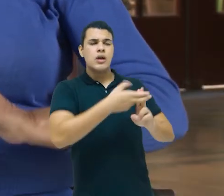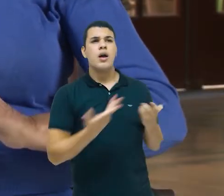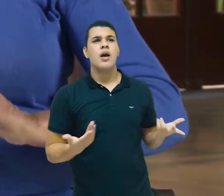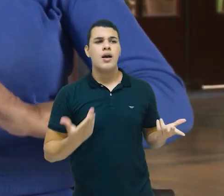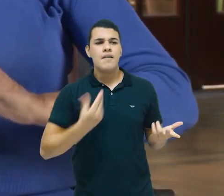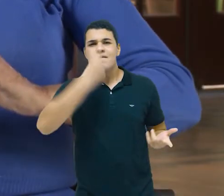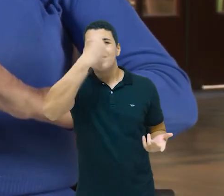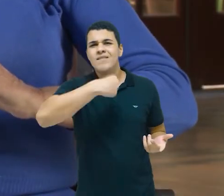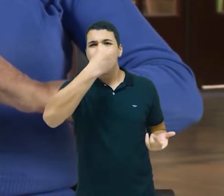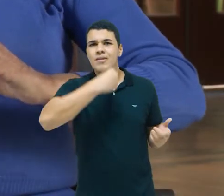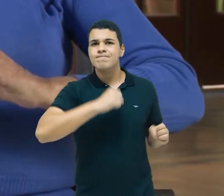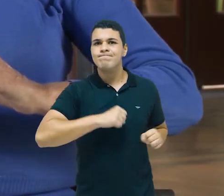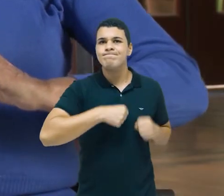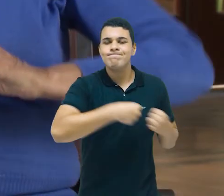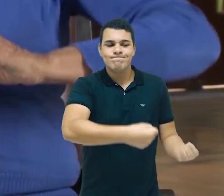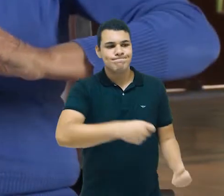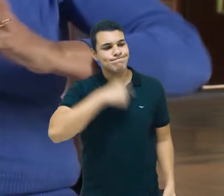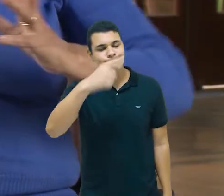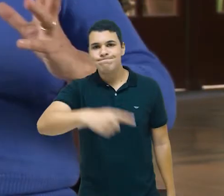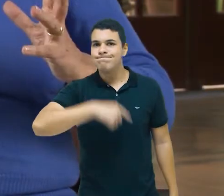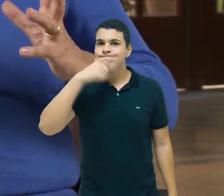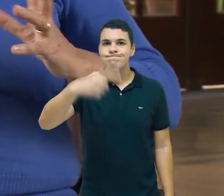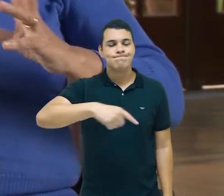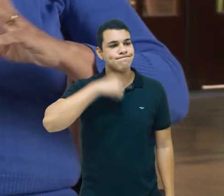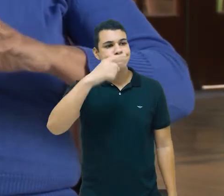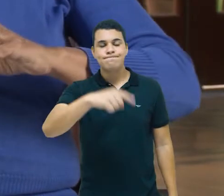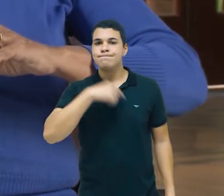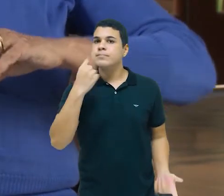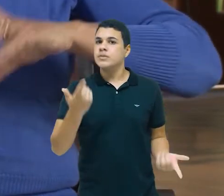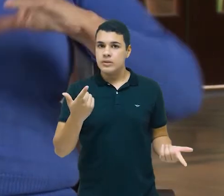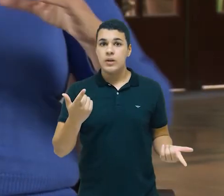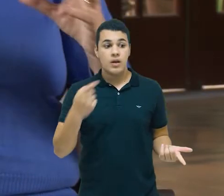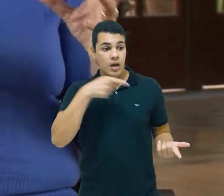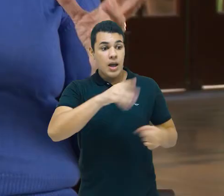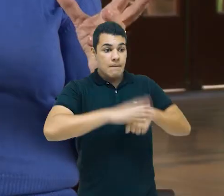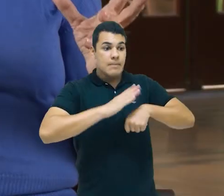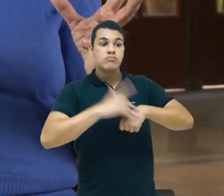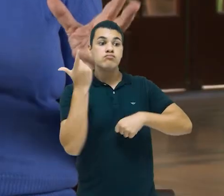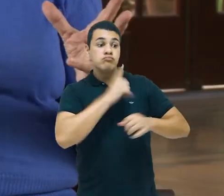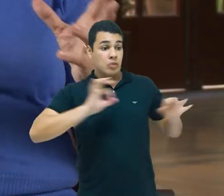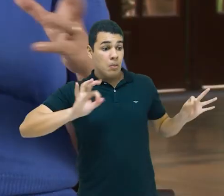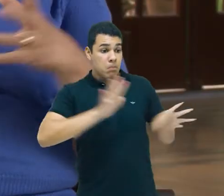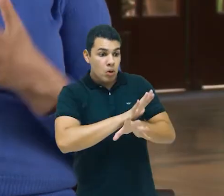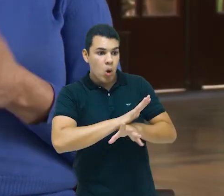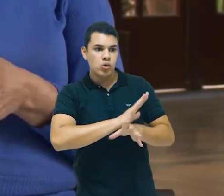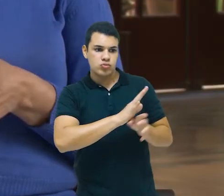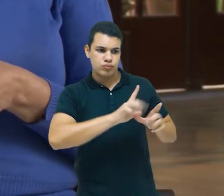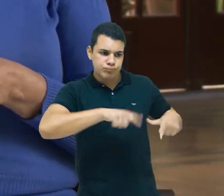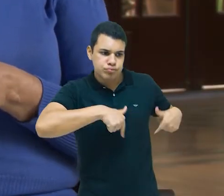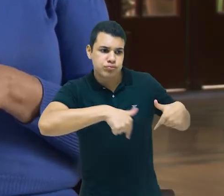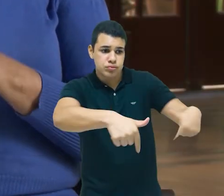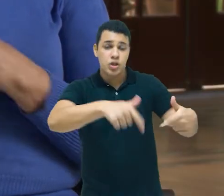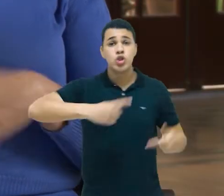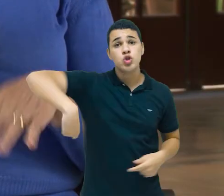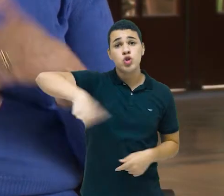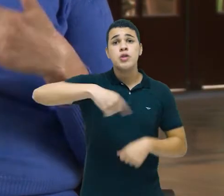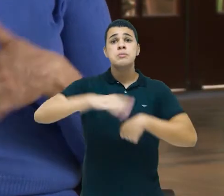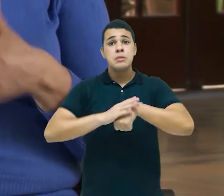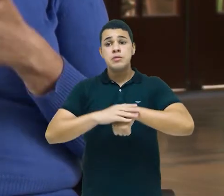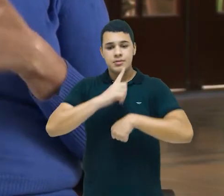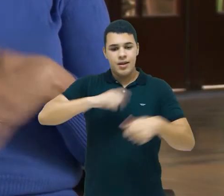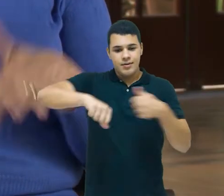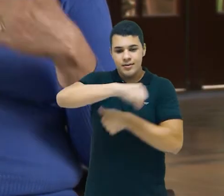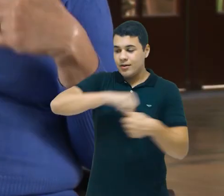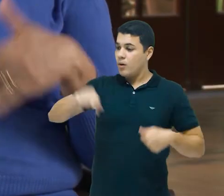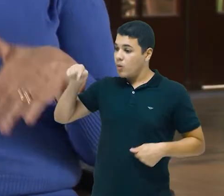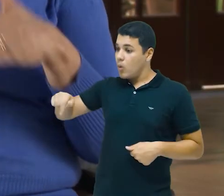frágil, um SUS que nunca conseguiu se efetivar plenamente. E a gente tem, por outro lado, esse